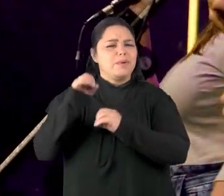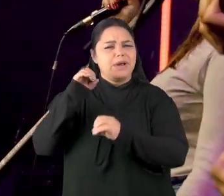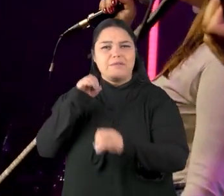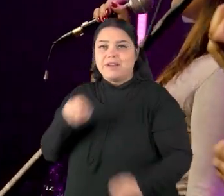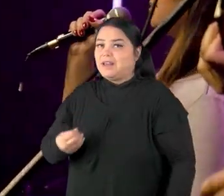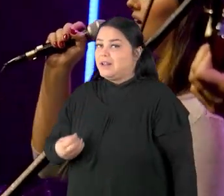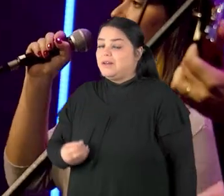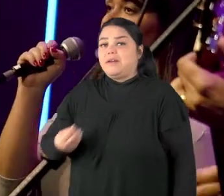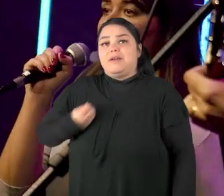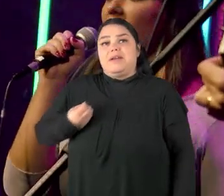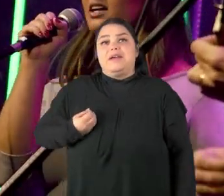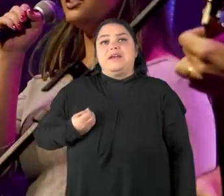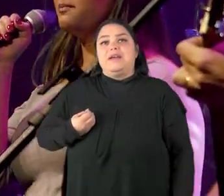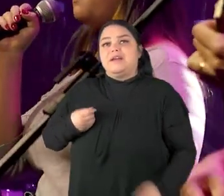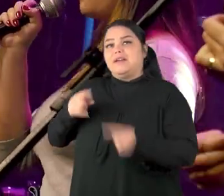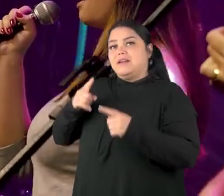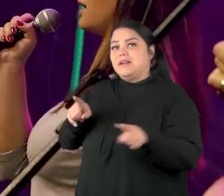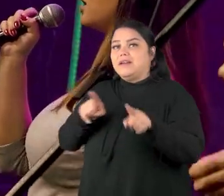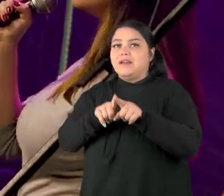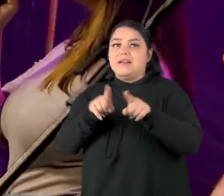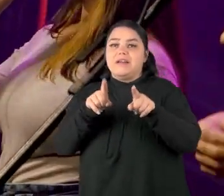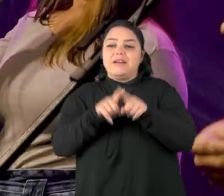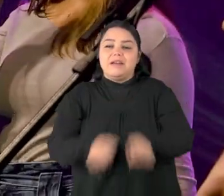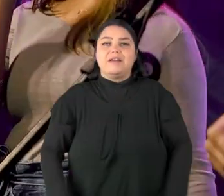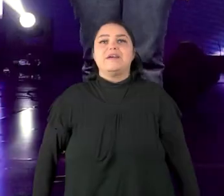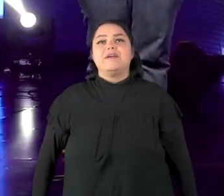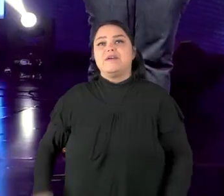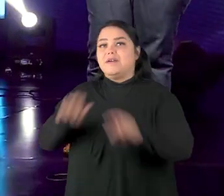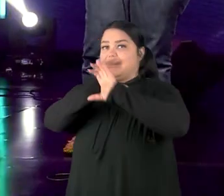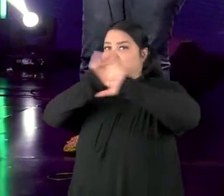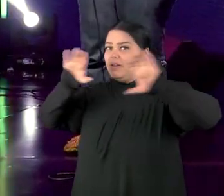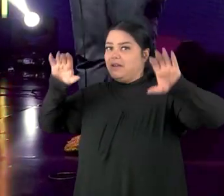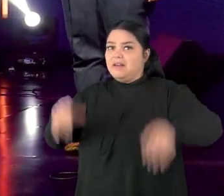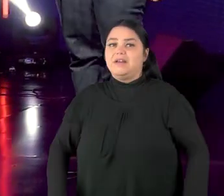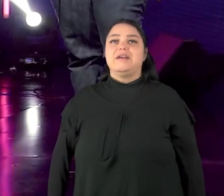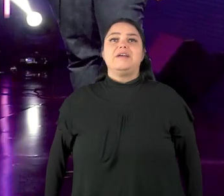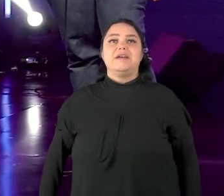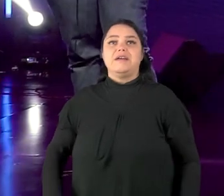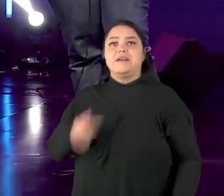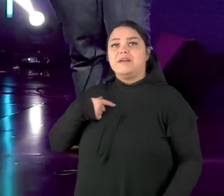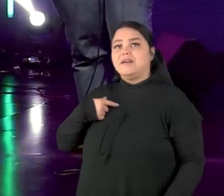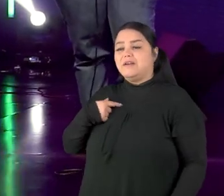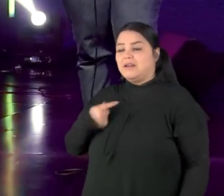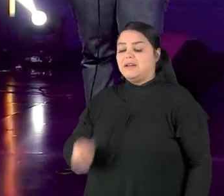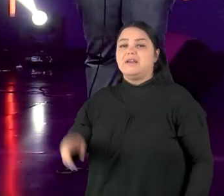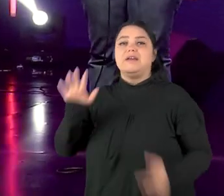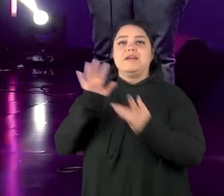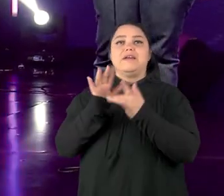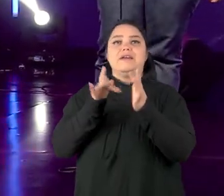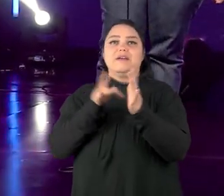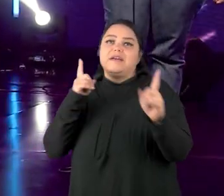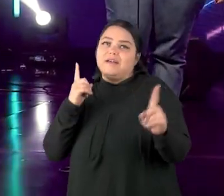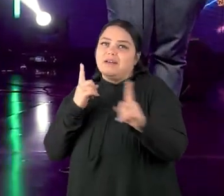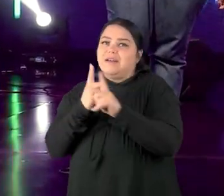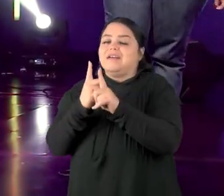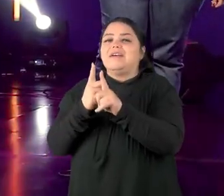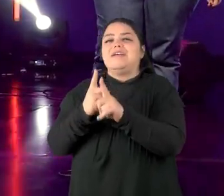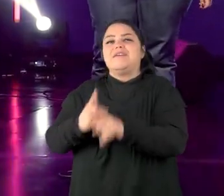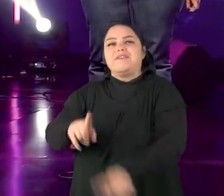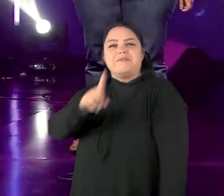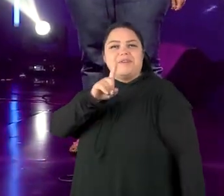Minha vida é uma viagem para o céu, sou feliz, mas vou me encontrar.